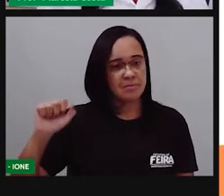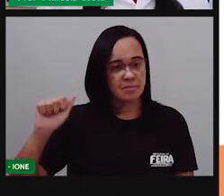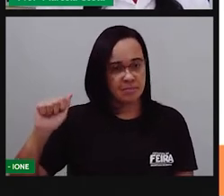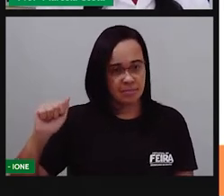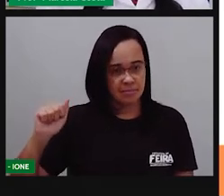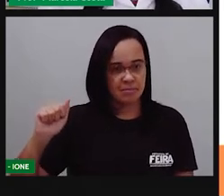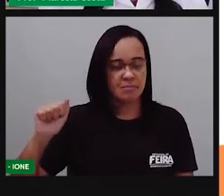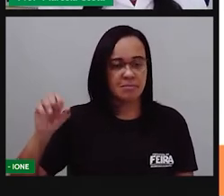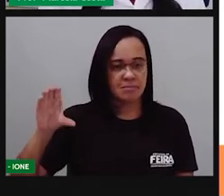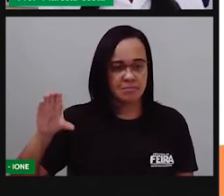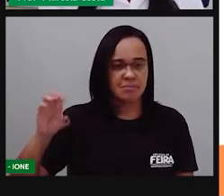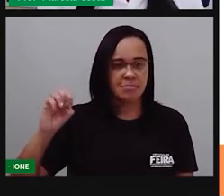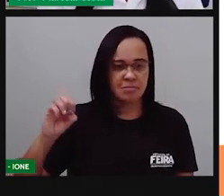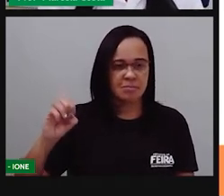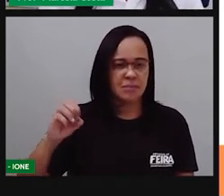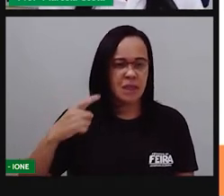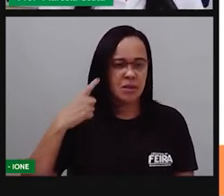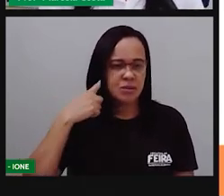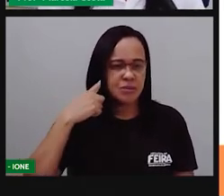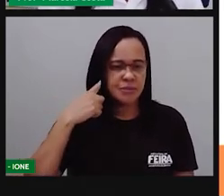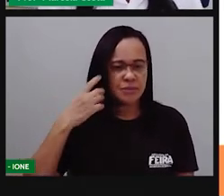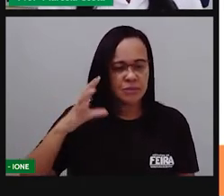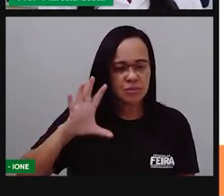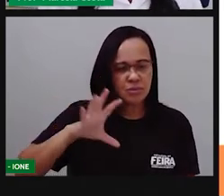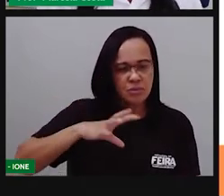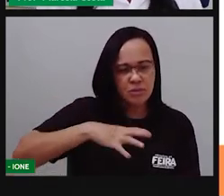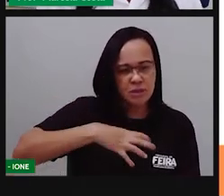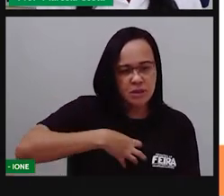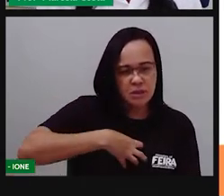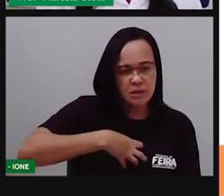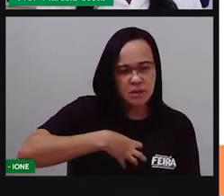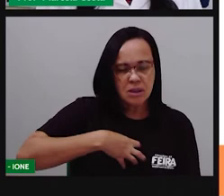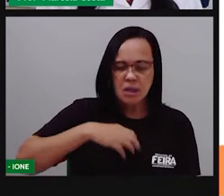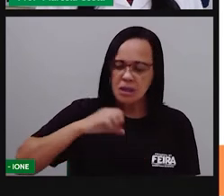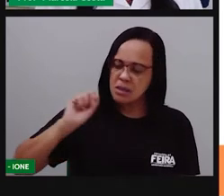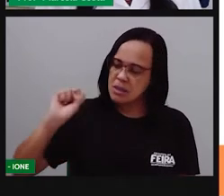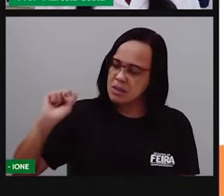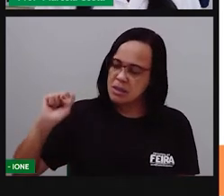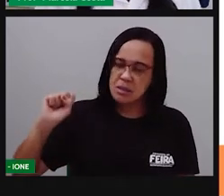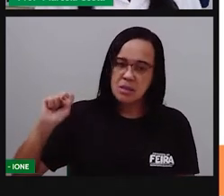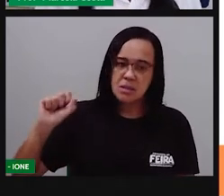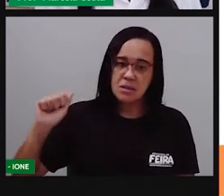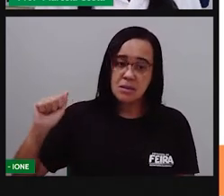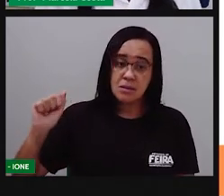Qual é som inicial que você ouve quando a gente fala a palavra saco?